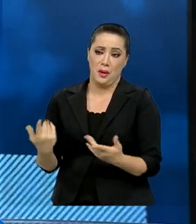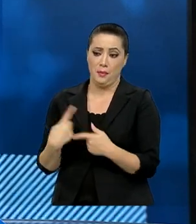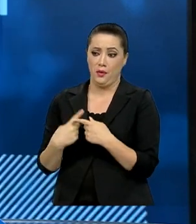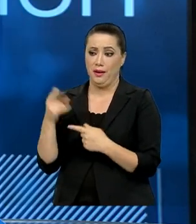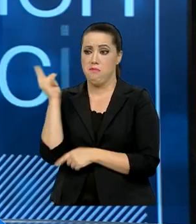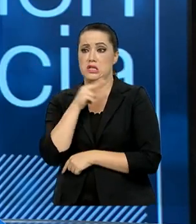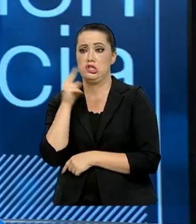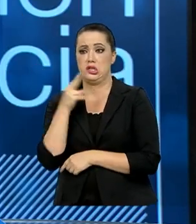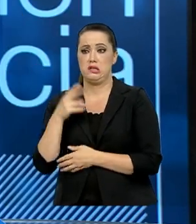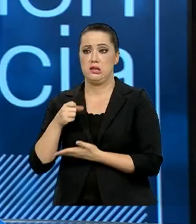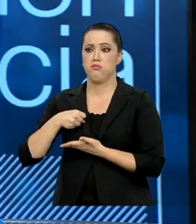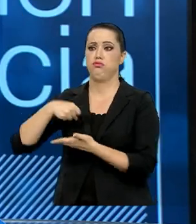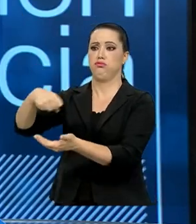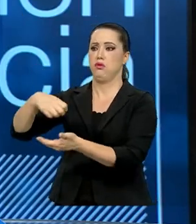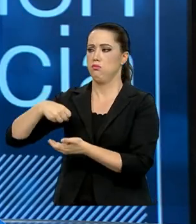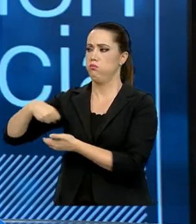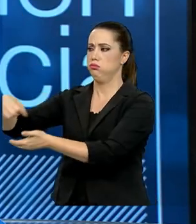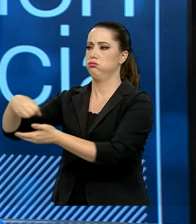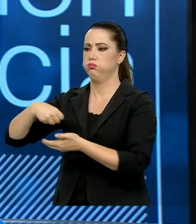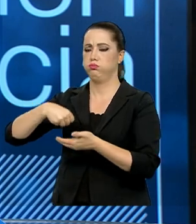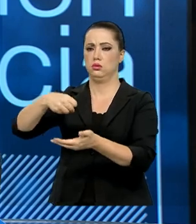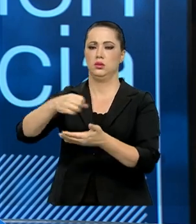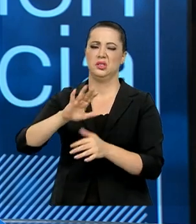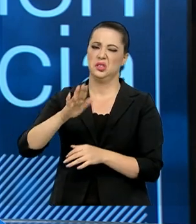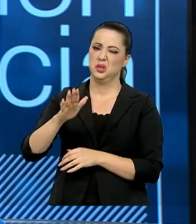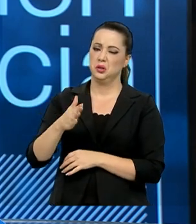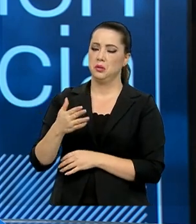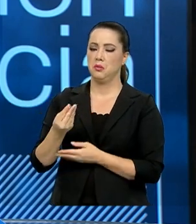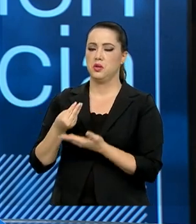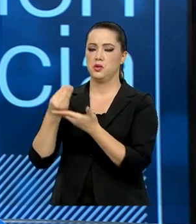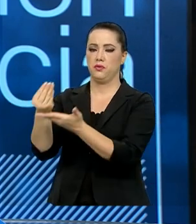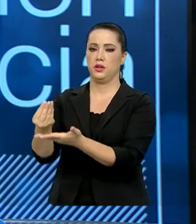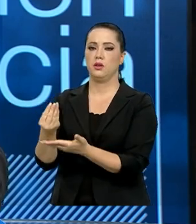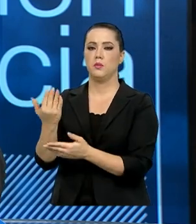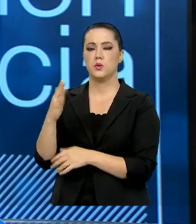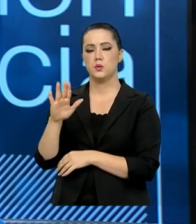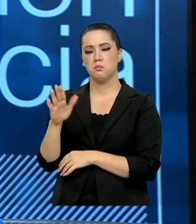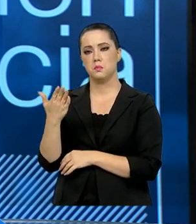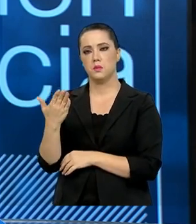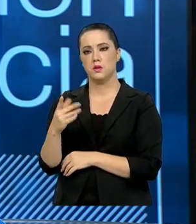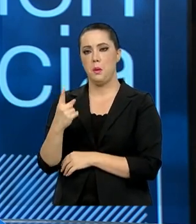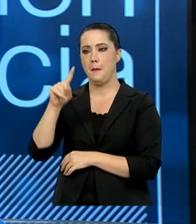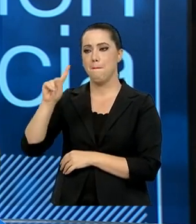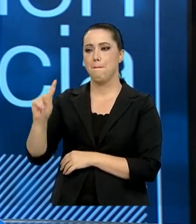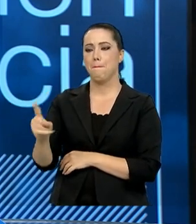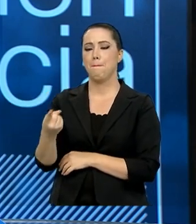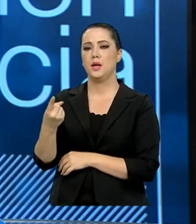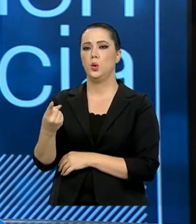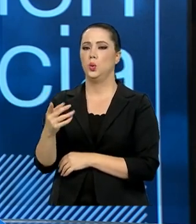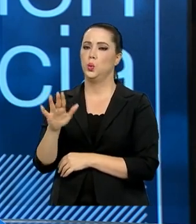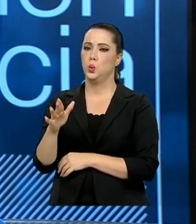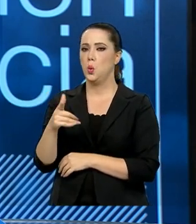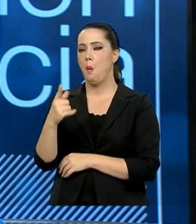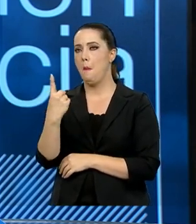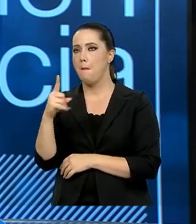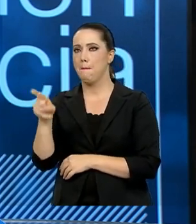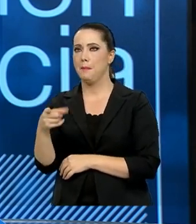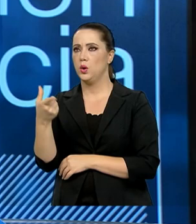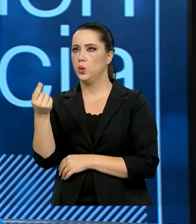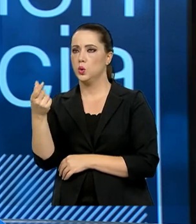emergencial. Então, distribuímos, concedemos cerca de quase 1.200